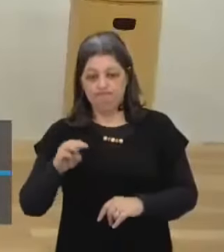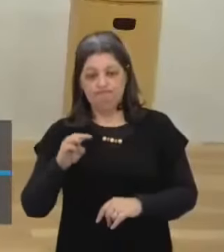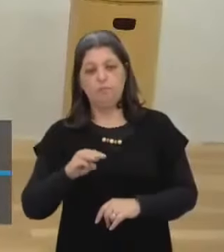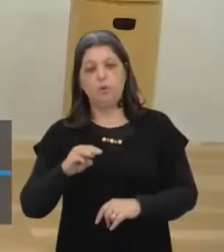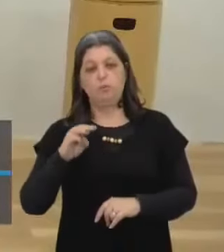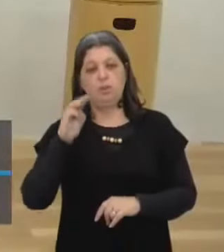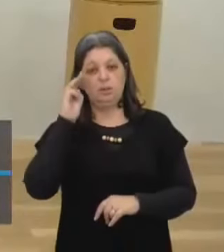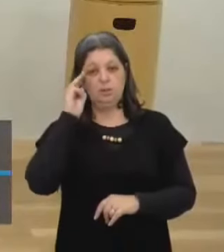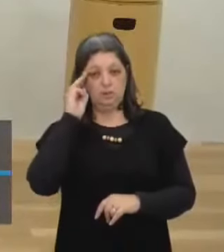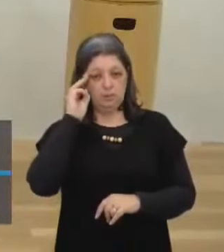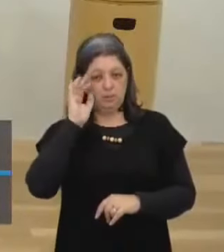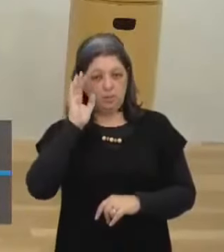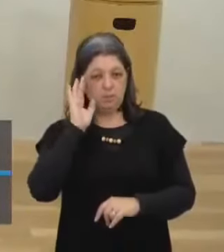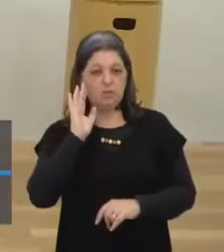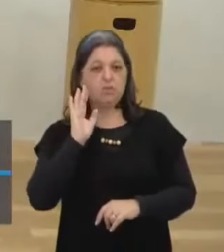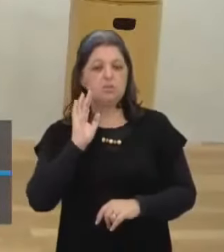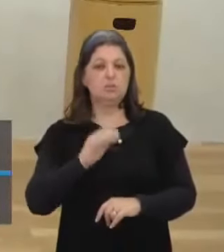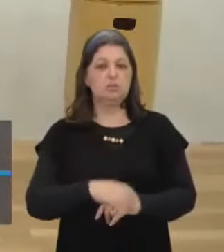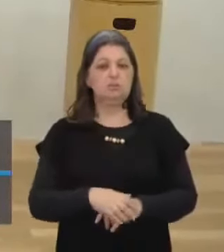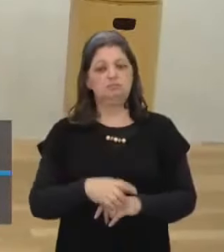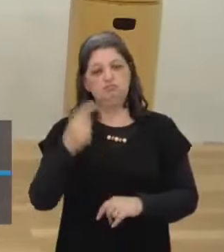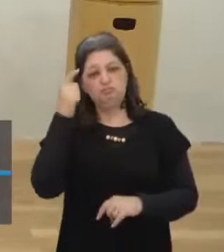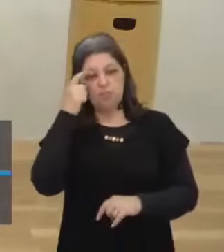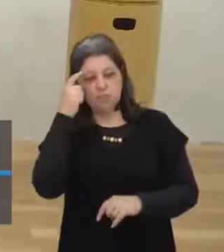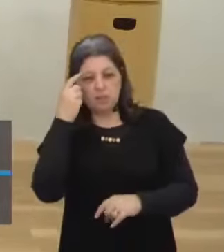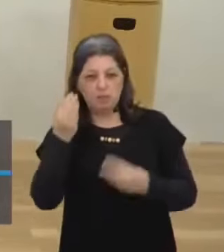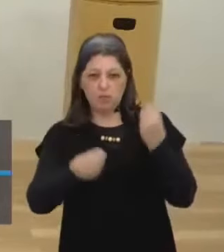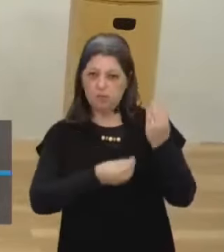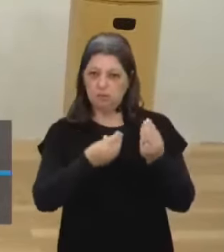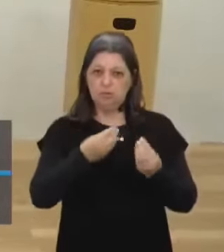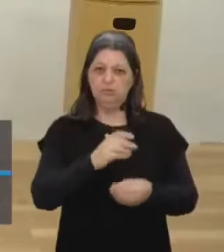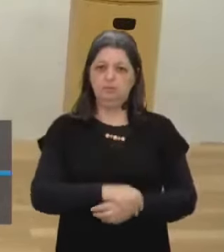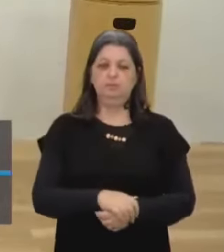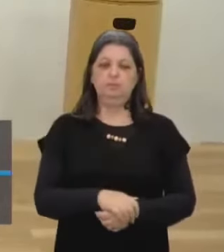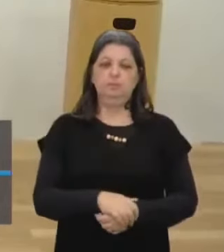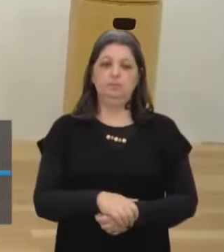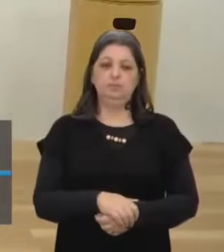Momento Cabeção Momento Cabeção